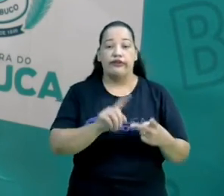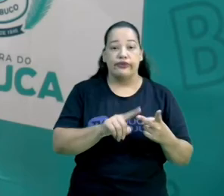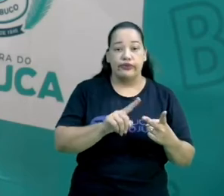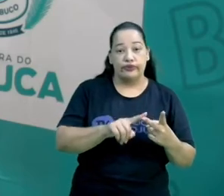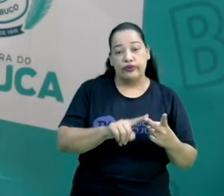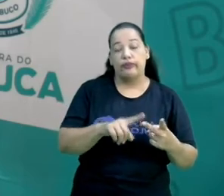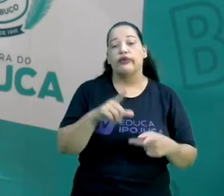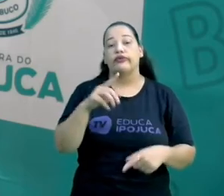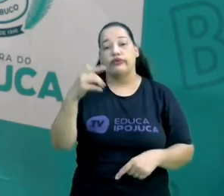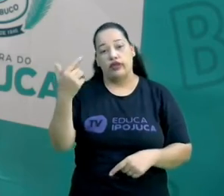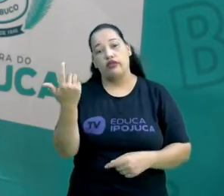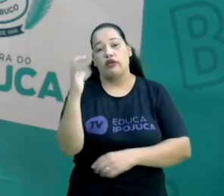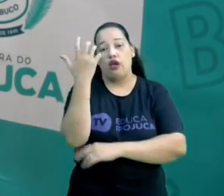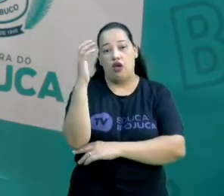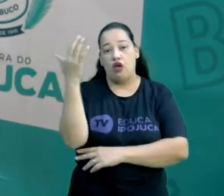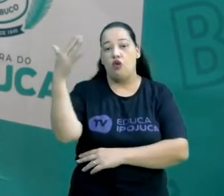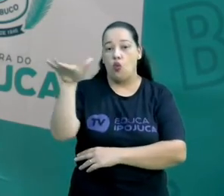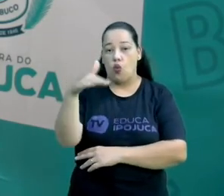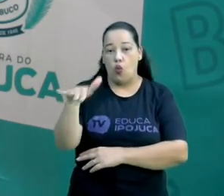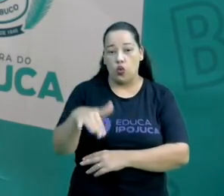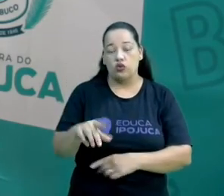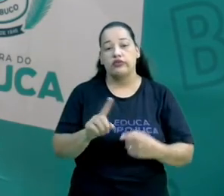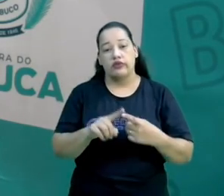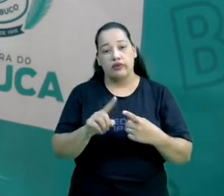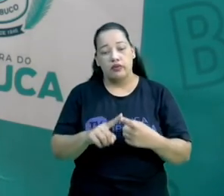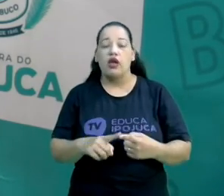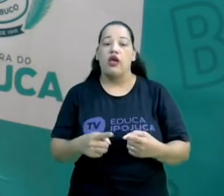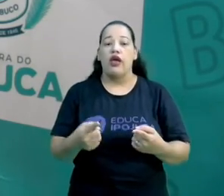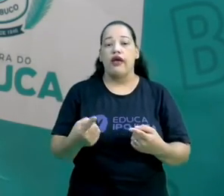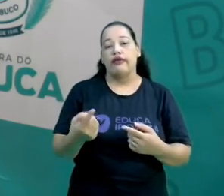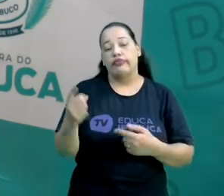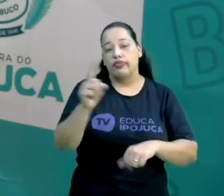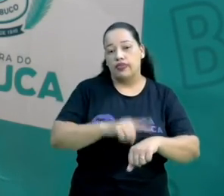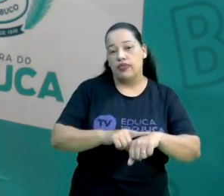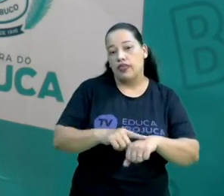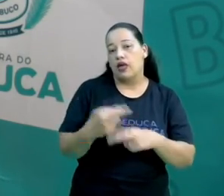mesma duração. Certo? Então, vamos lá.